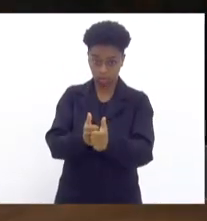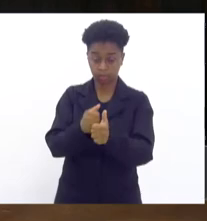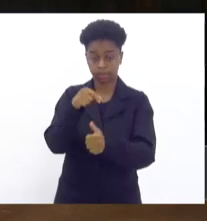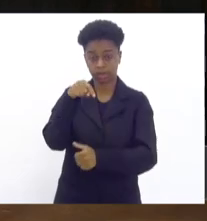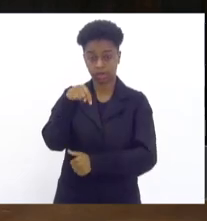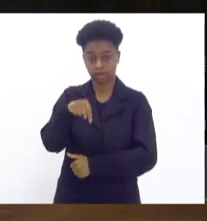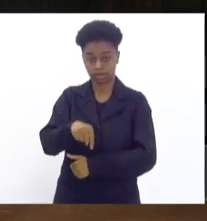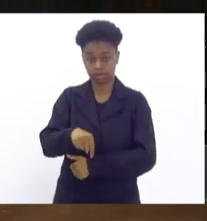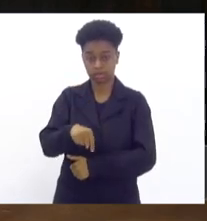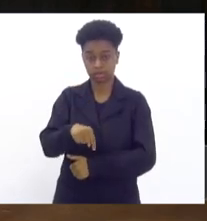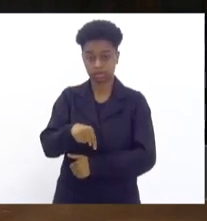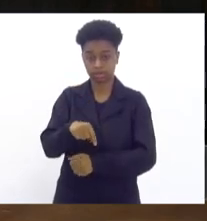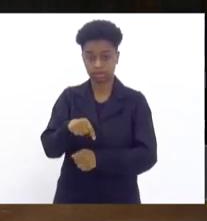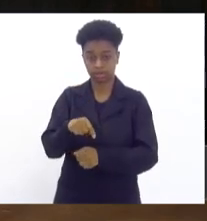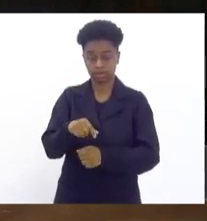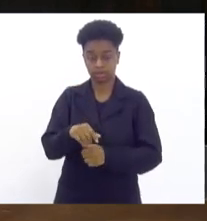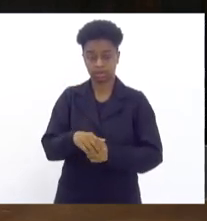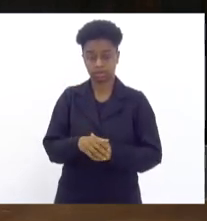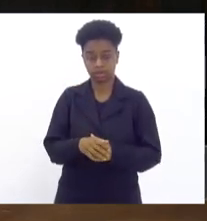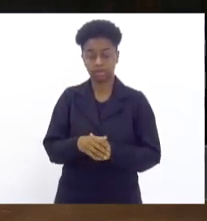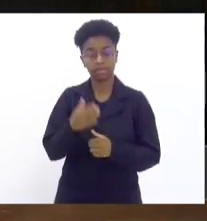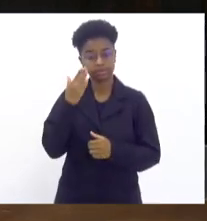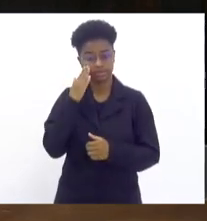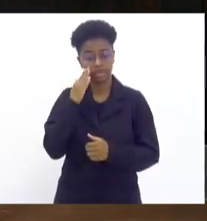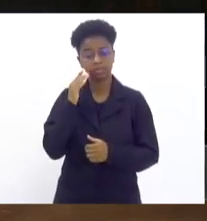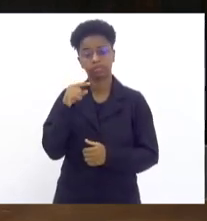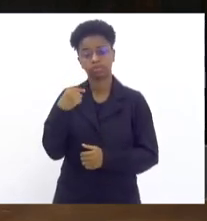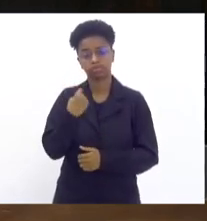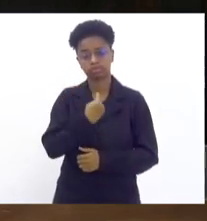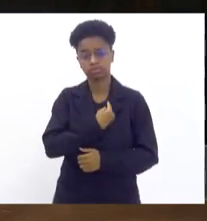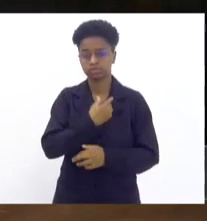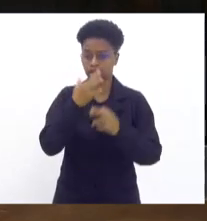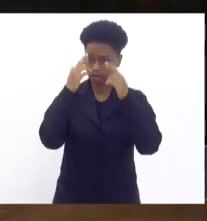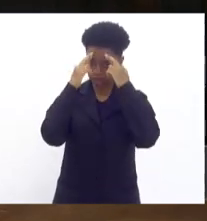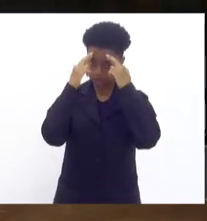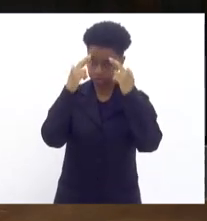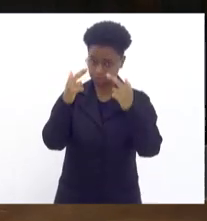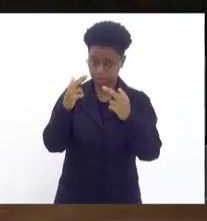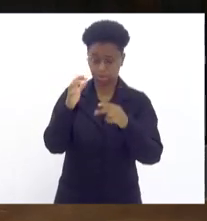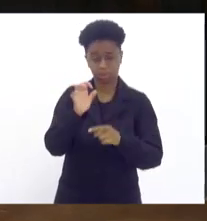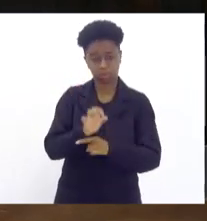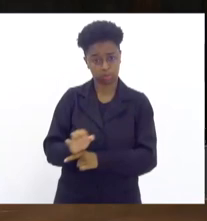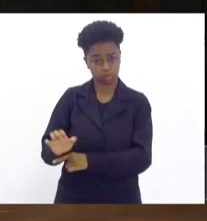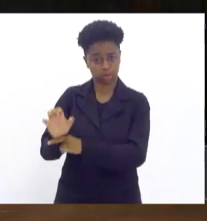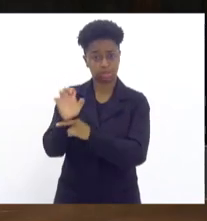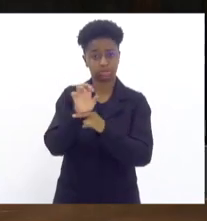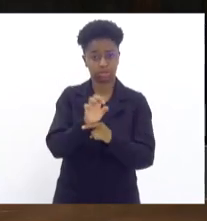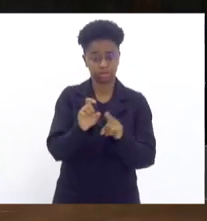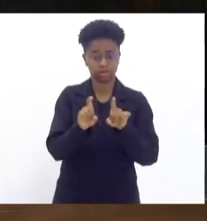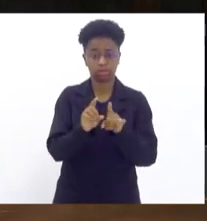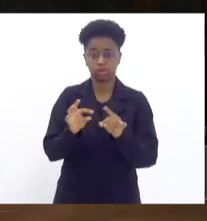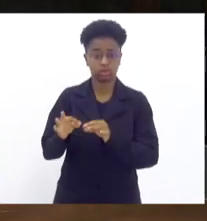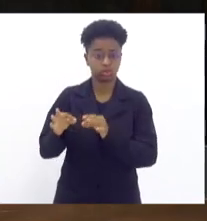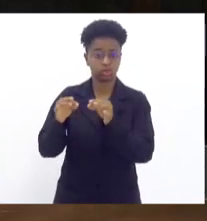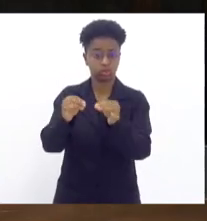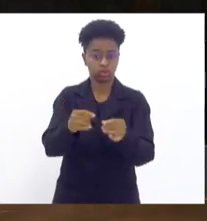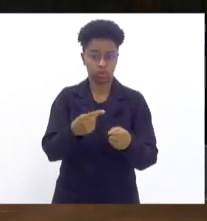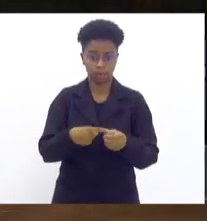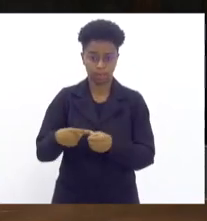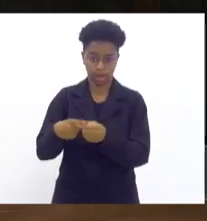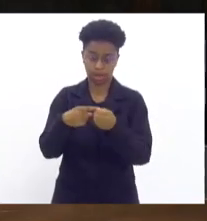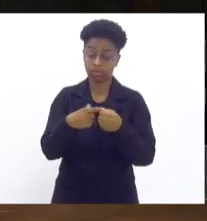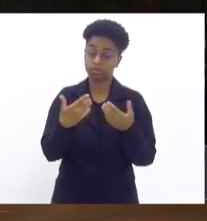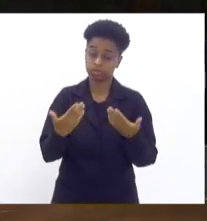saibam do respeito que nós temos por todo o Estado e também por todos os bairros, é que a